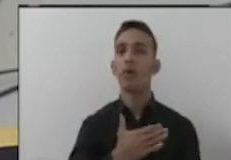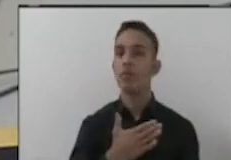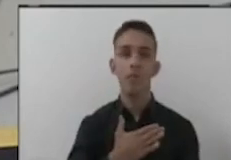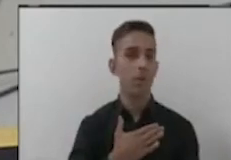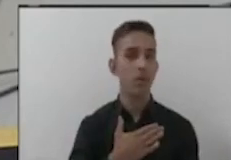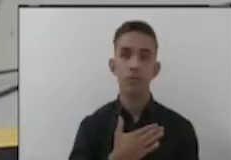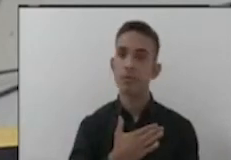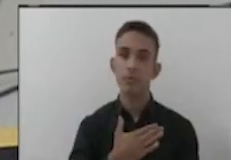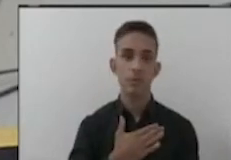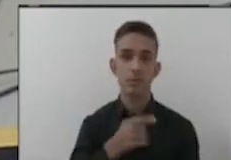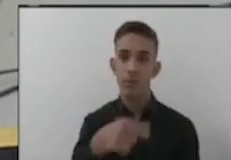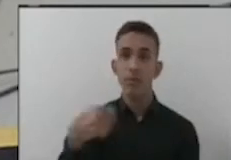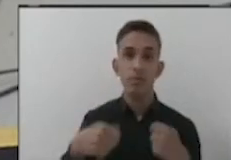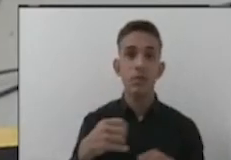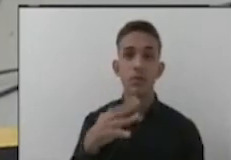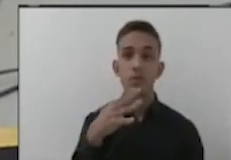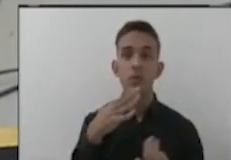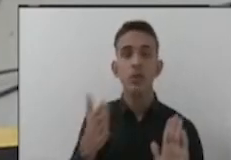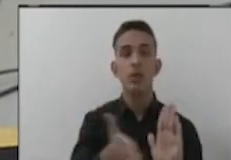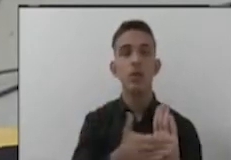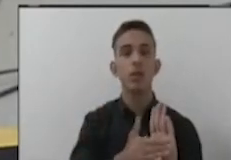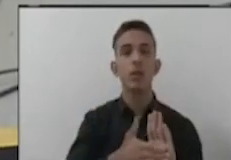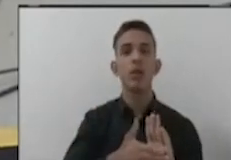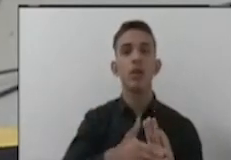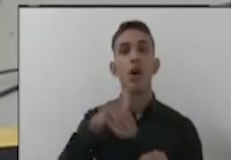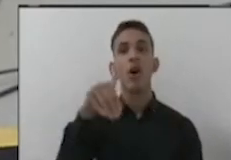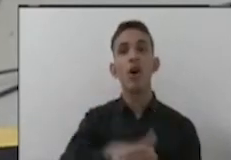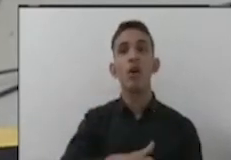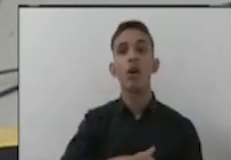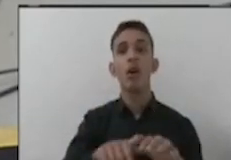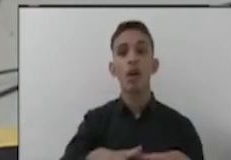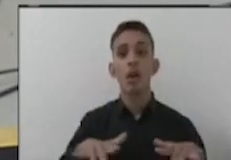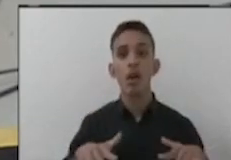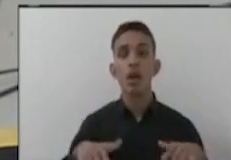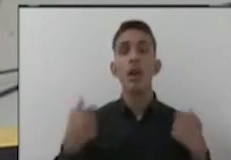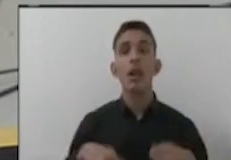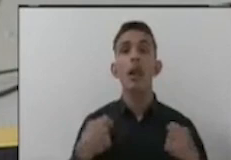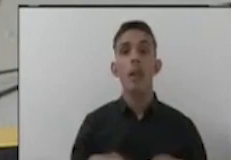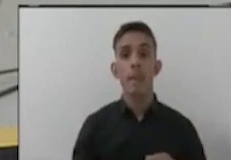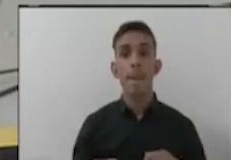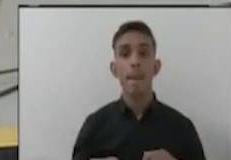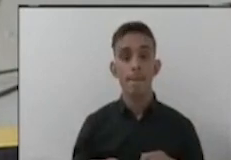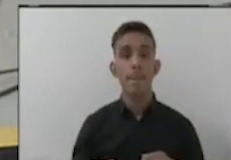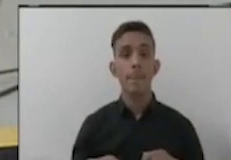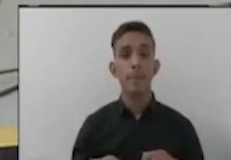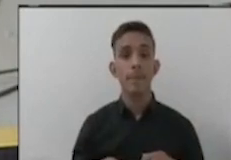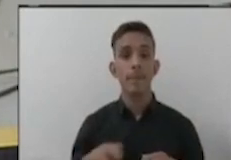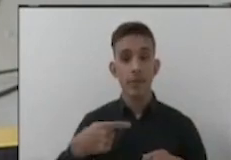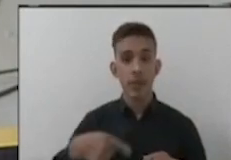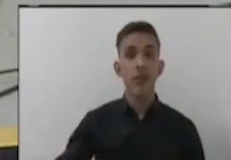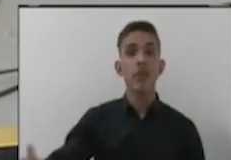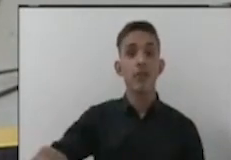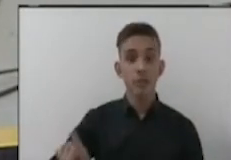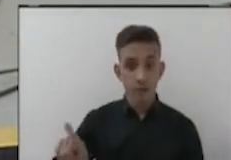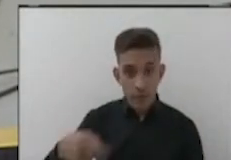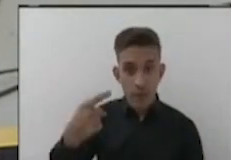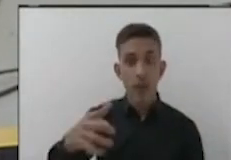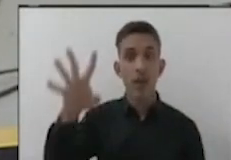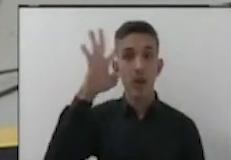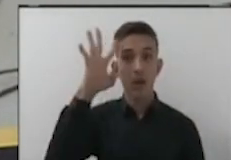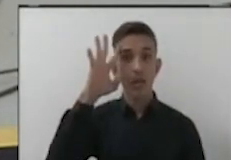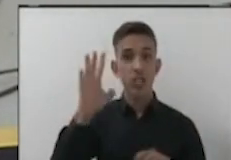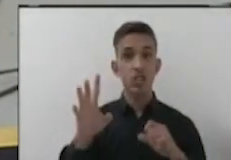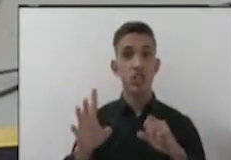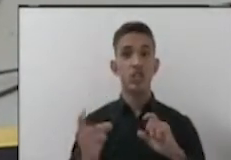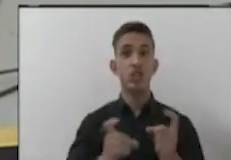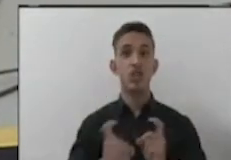É preciso conhecer as proposituras que vão ser votadas nas sessões. É preciso estar aqui nas quartas-feiras, quando a gente se reúne para discutir